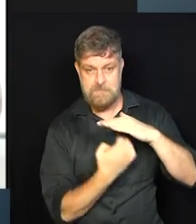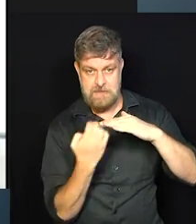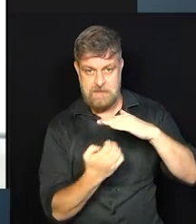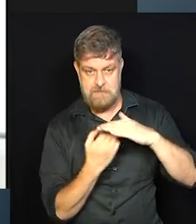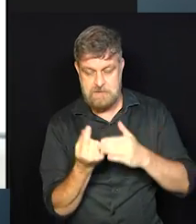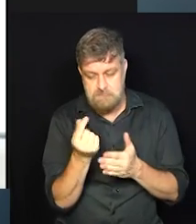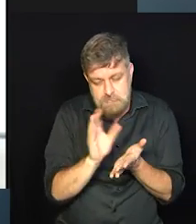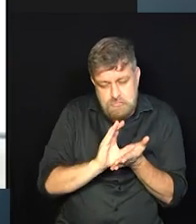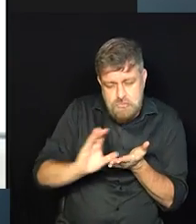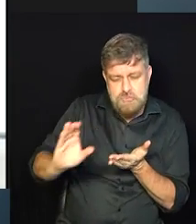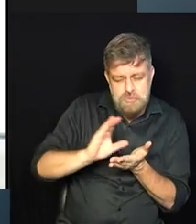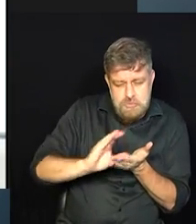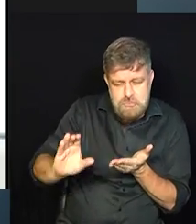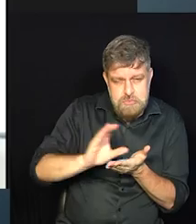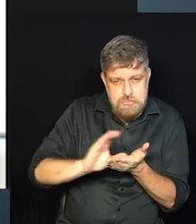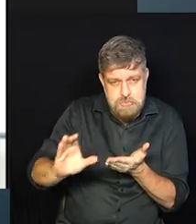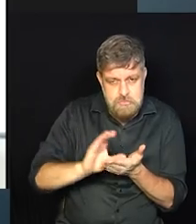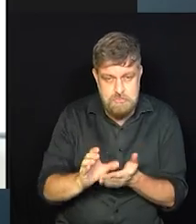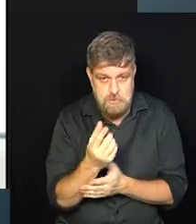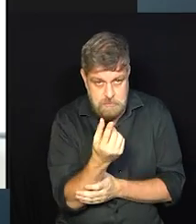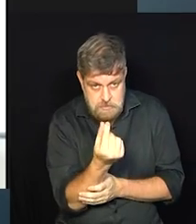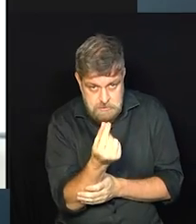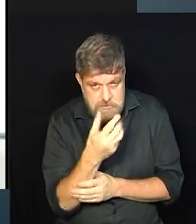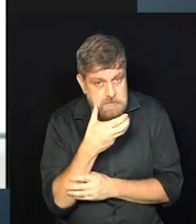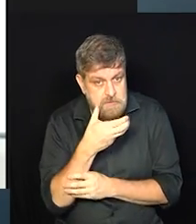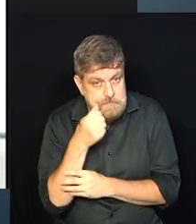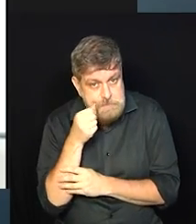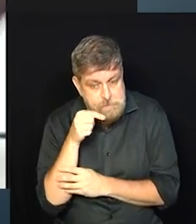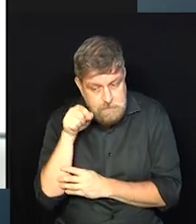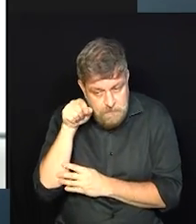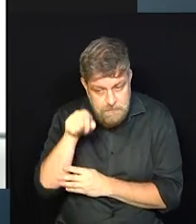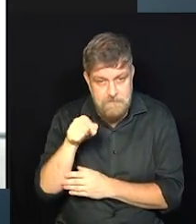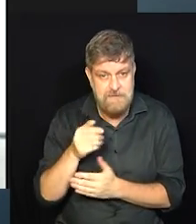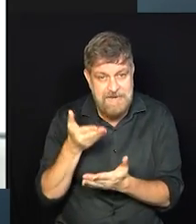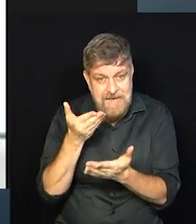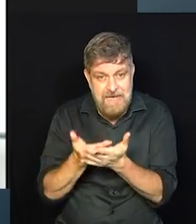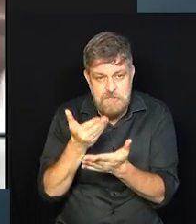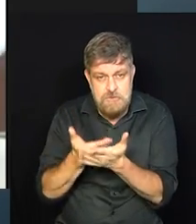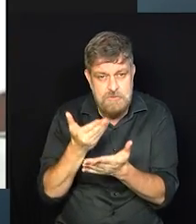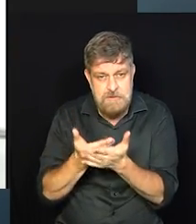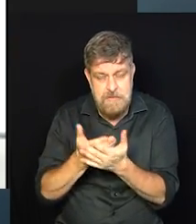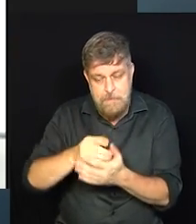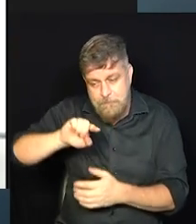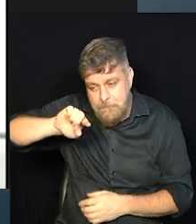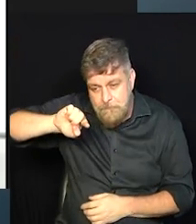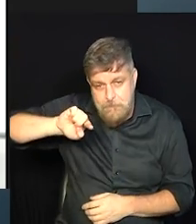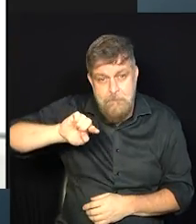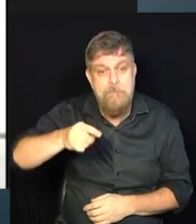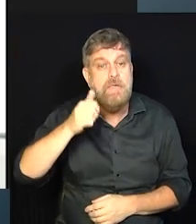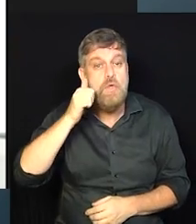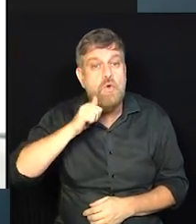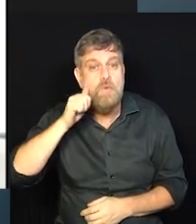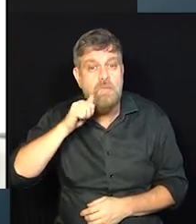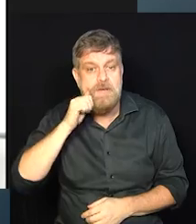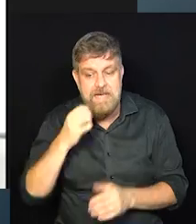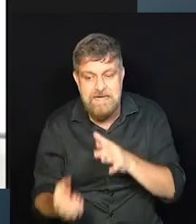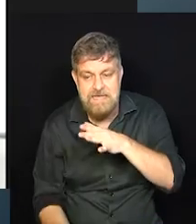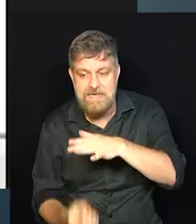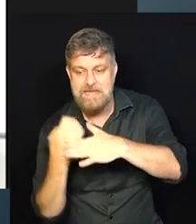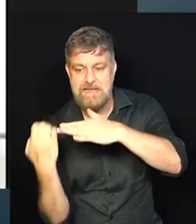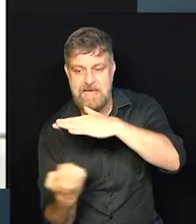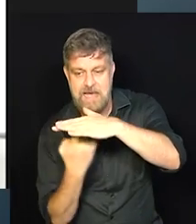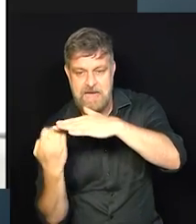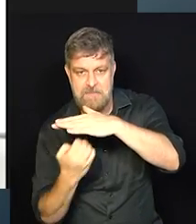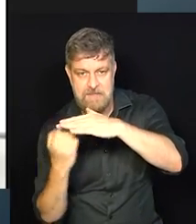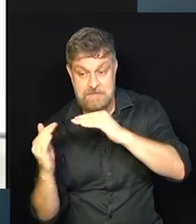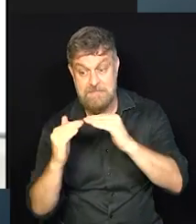financiam dentro da escola de negócios o estudo de tipo mil mulheres empreendedoras em